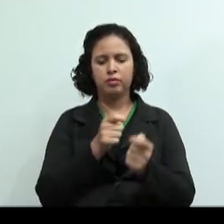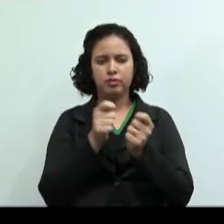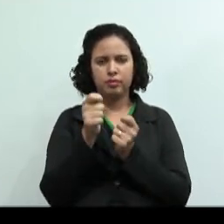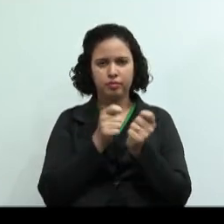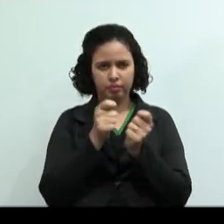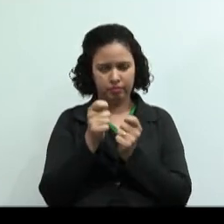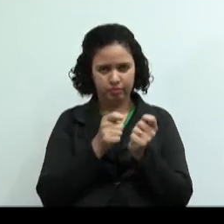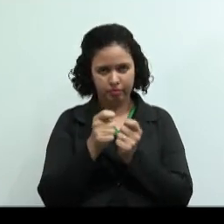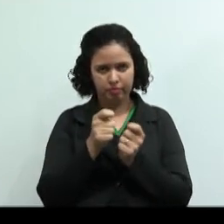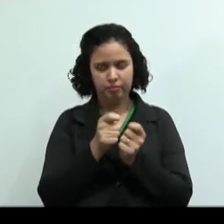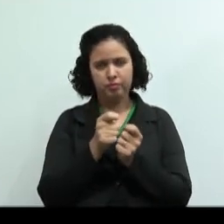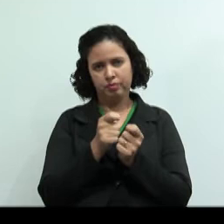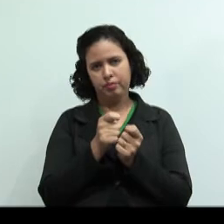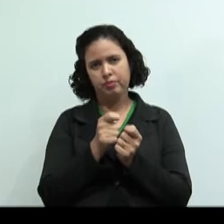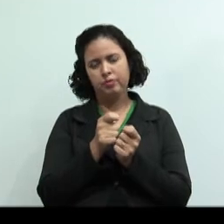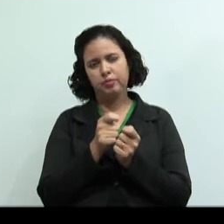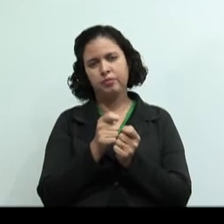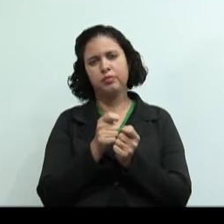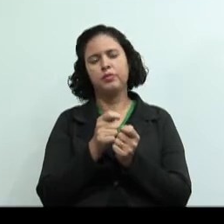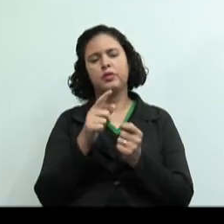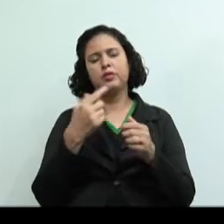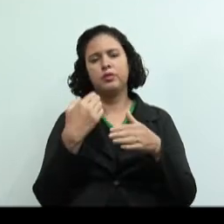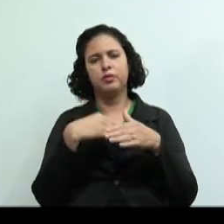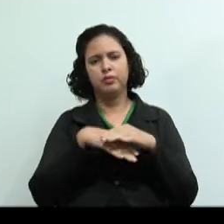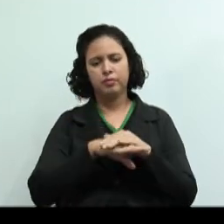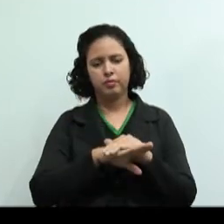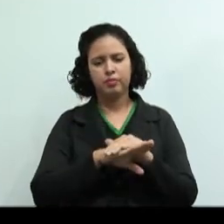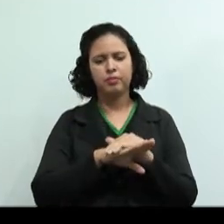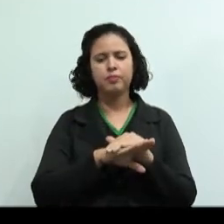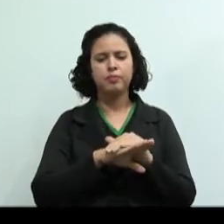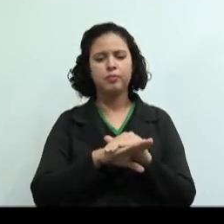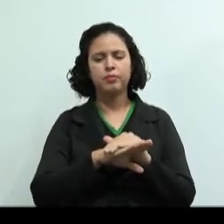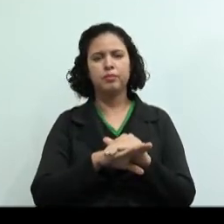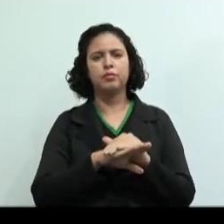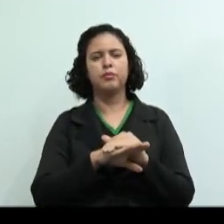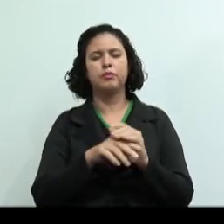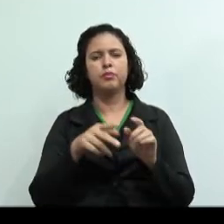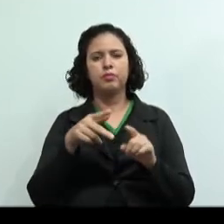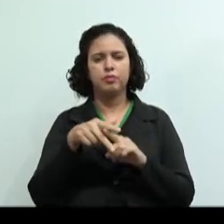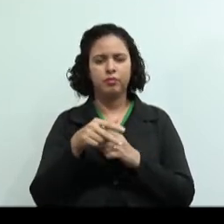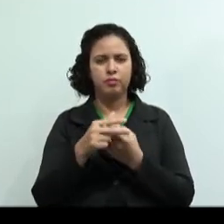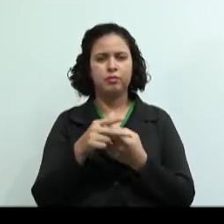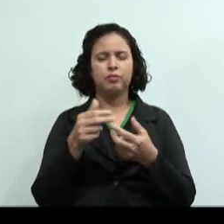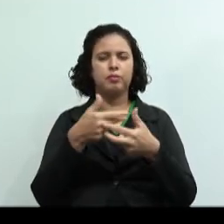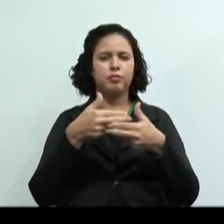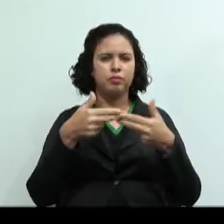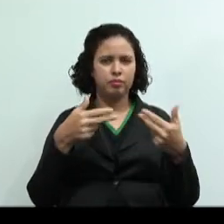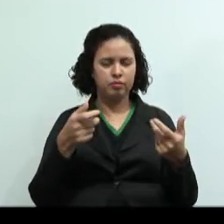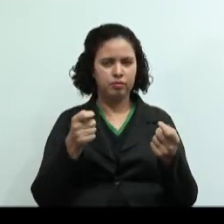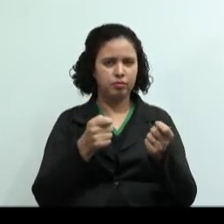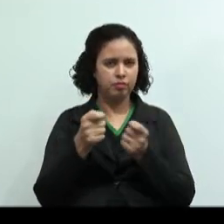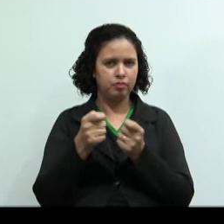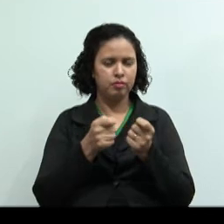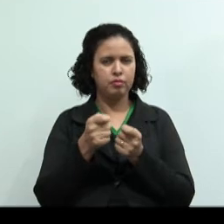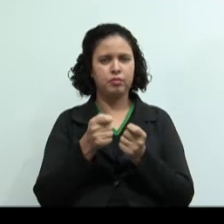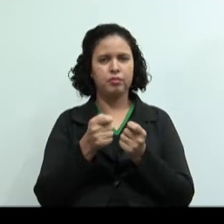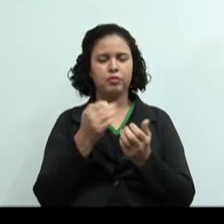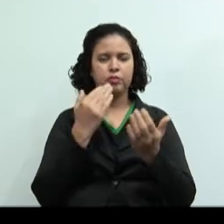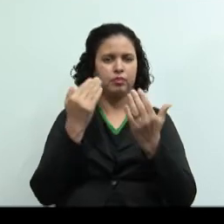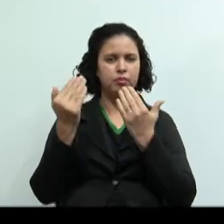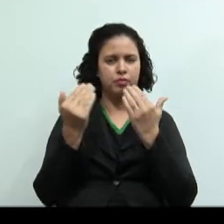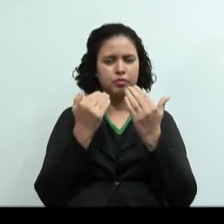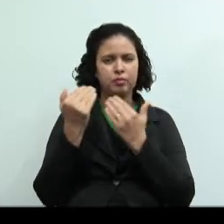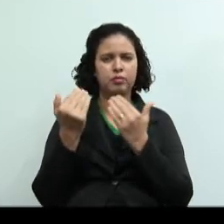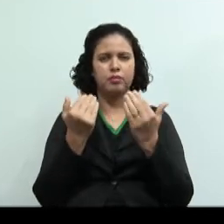recursos produtivos, como os estoques, com a manutenção de padrões de orçamento, comparações entre